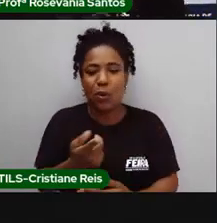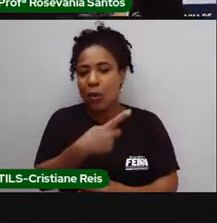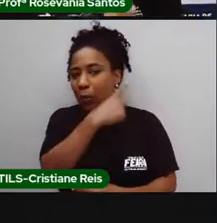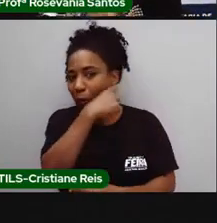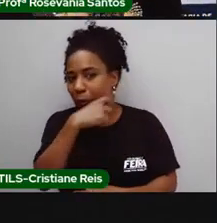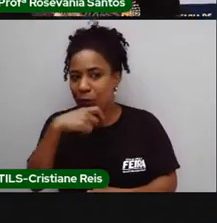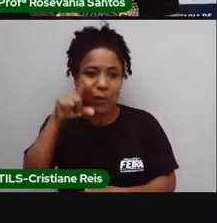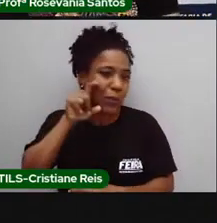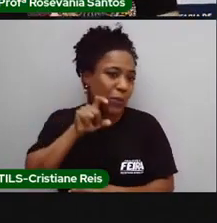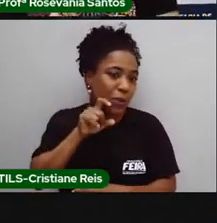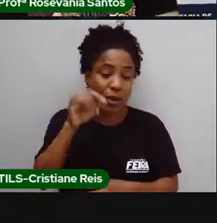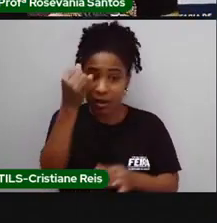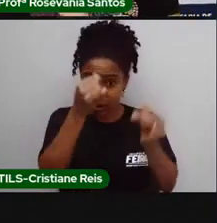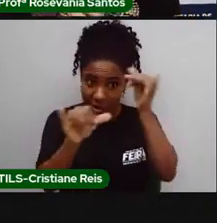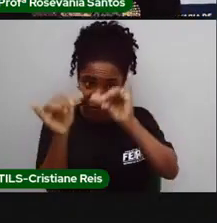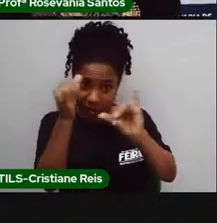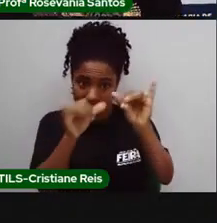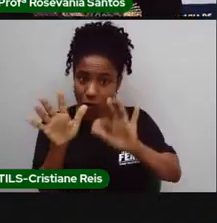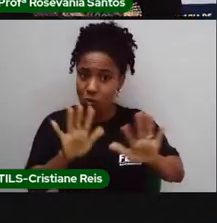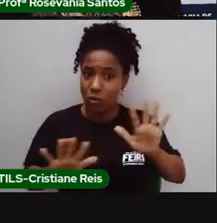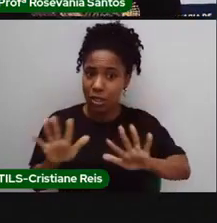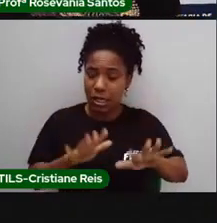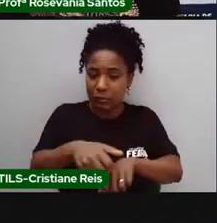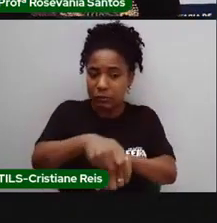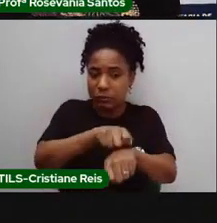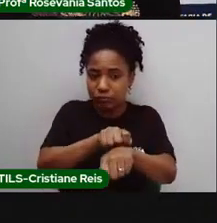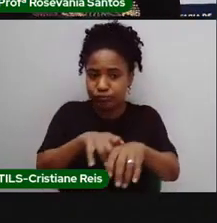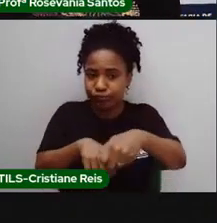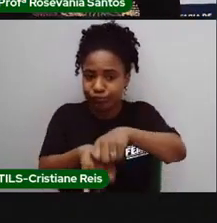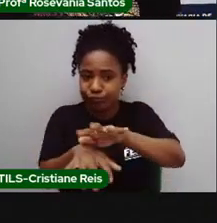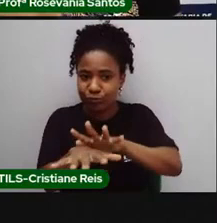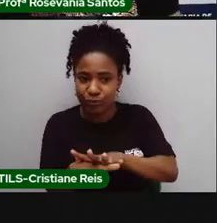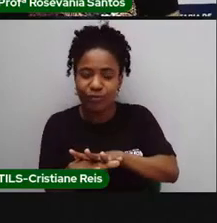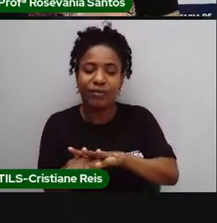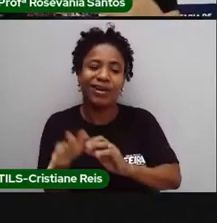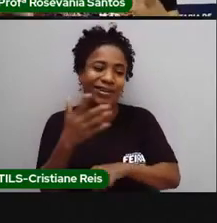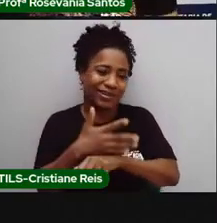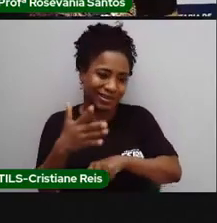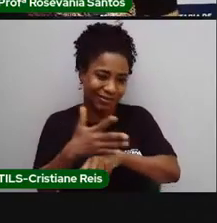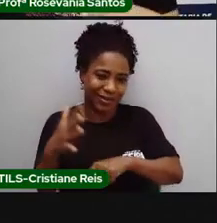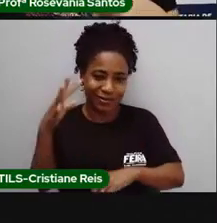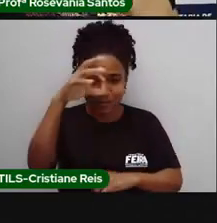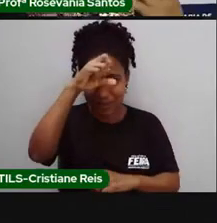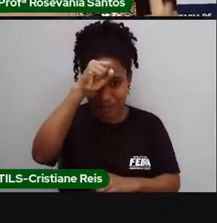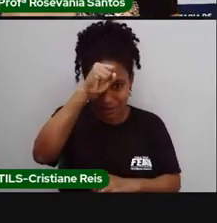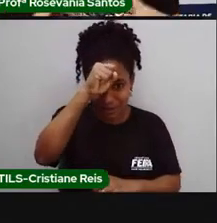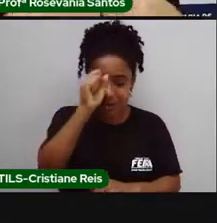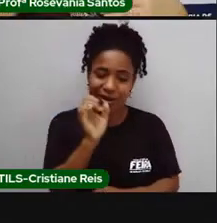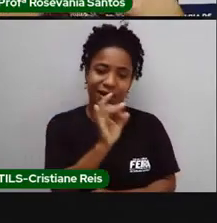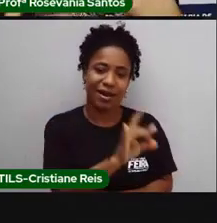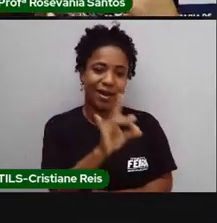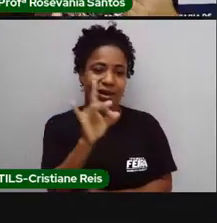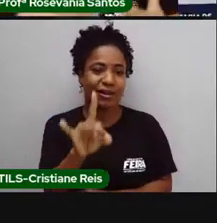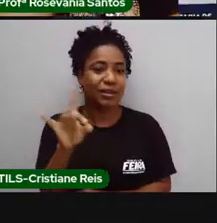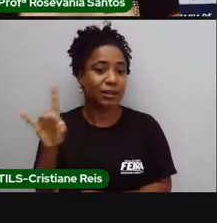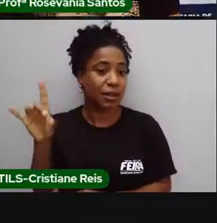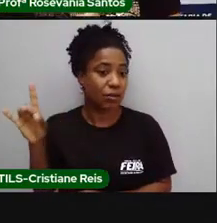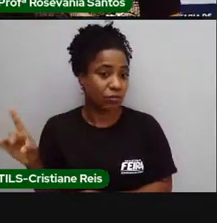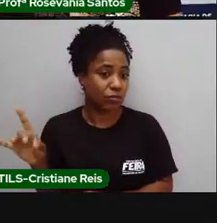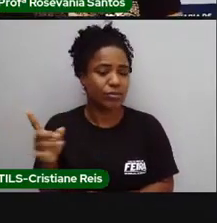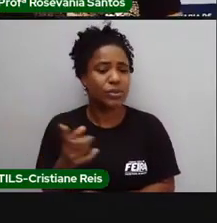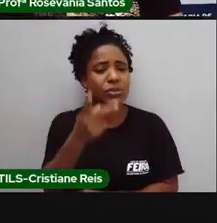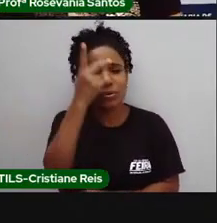poder chegar lá. Então, essa é a divisão social do trabalho, que tem a ver com o grau de estudo que você vai